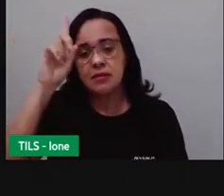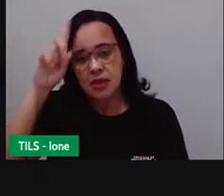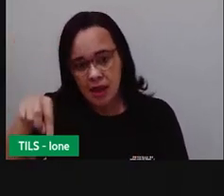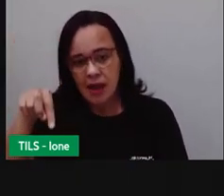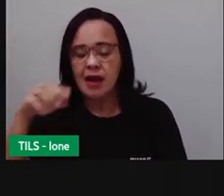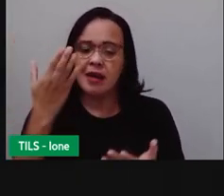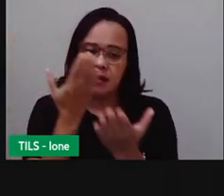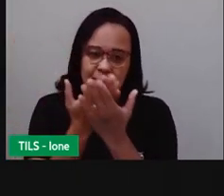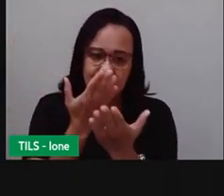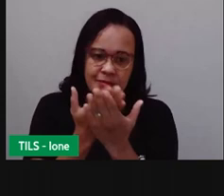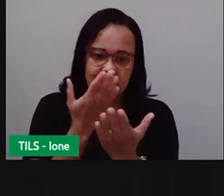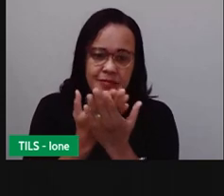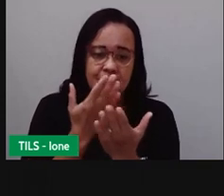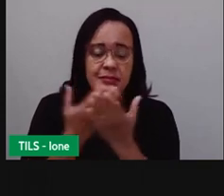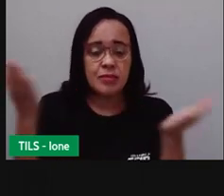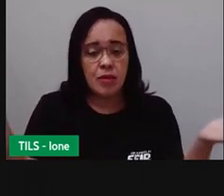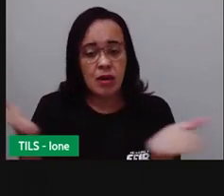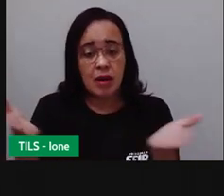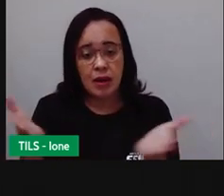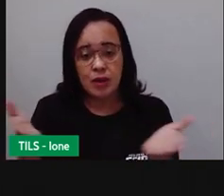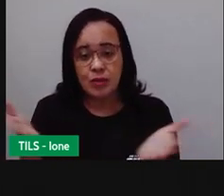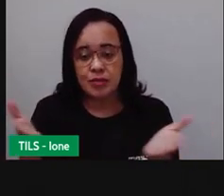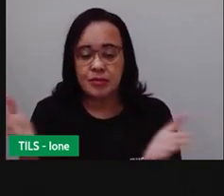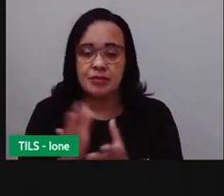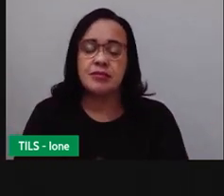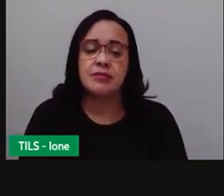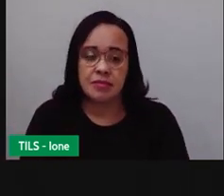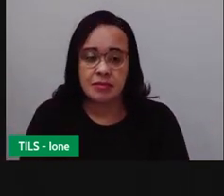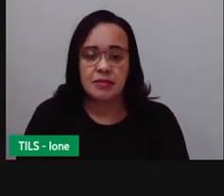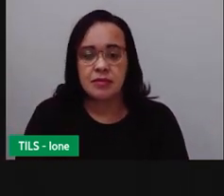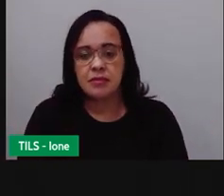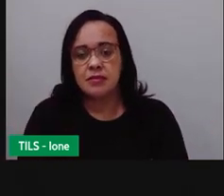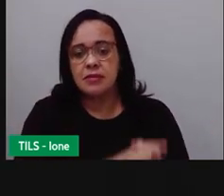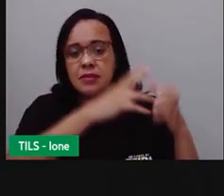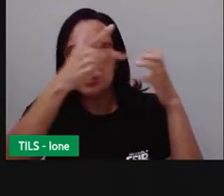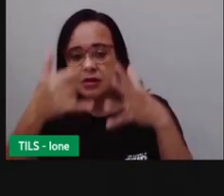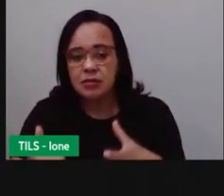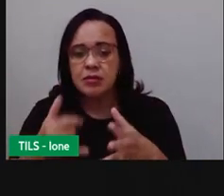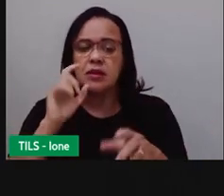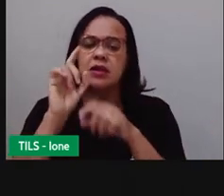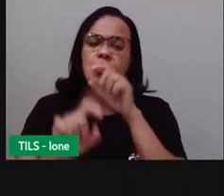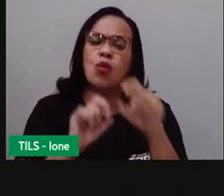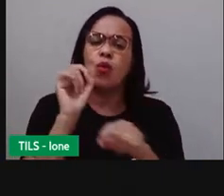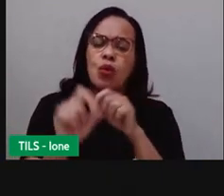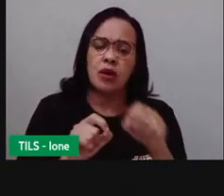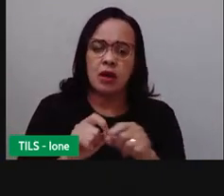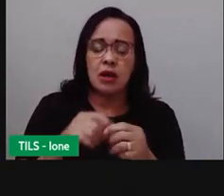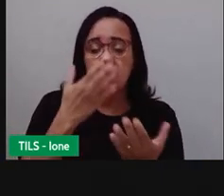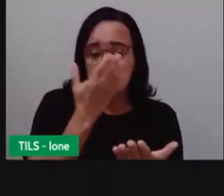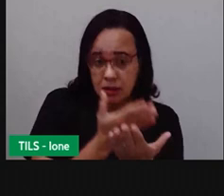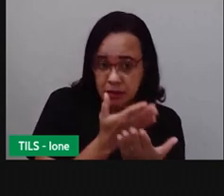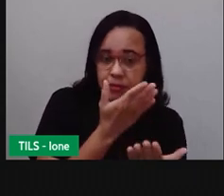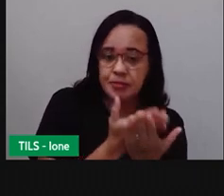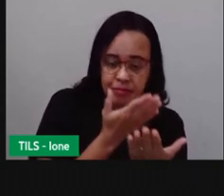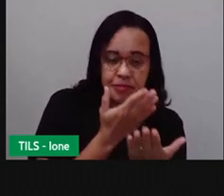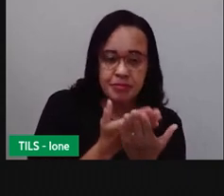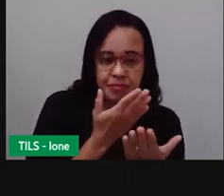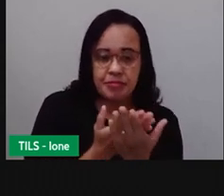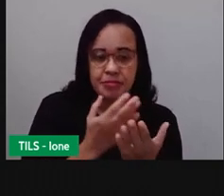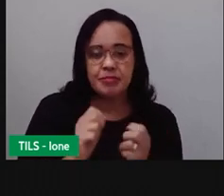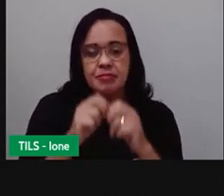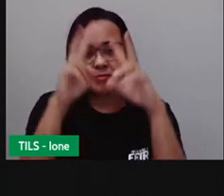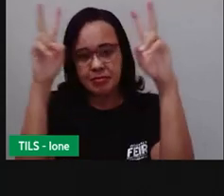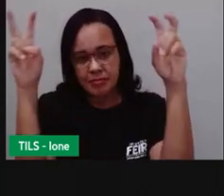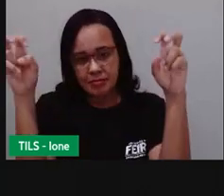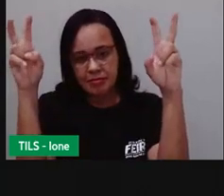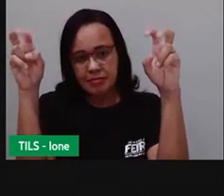que vamos estudar aqui. A mobilidade humana. Vamos descobrir o que é ela, certo? E estudar sobre